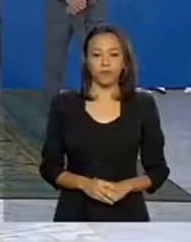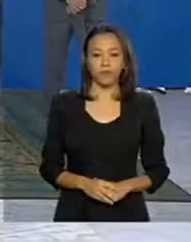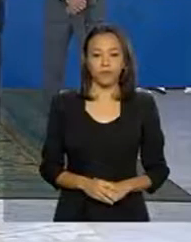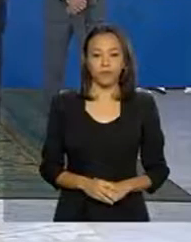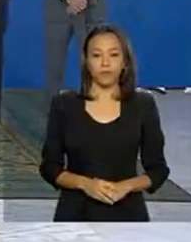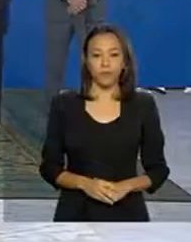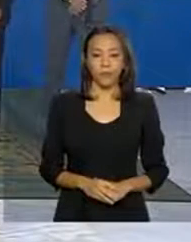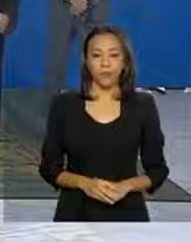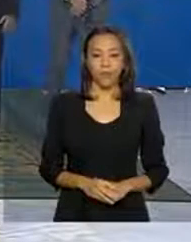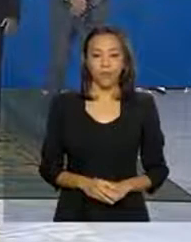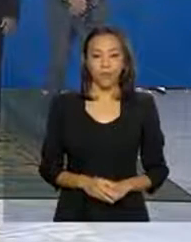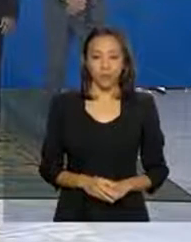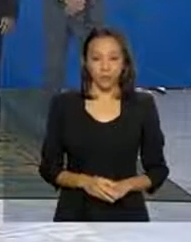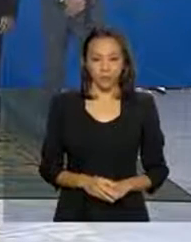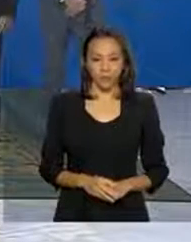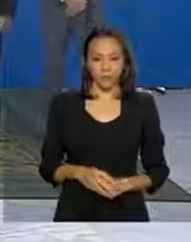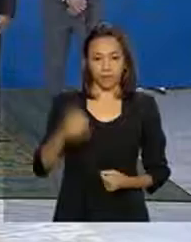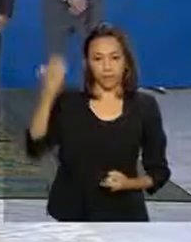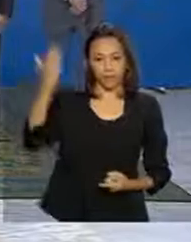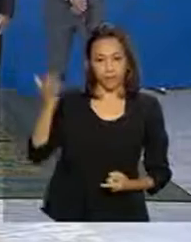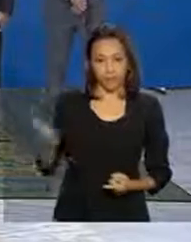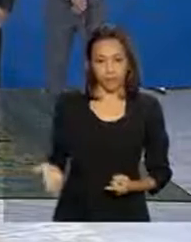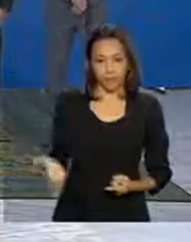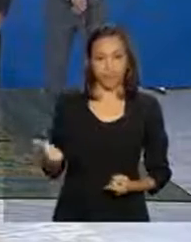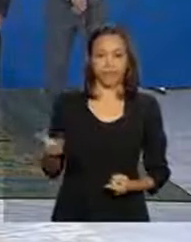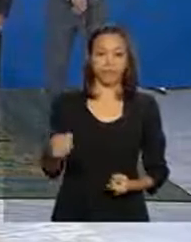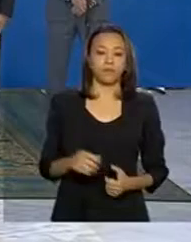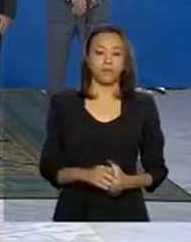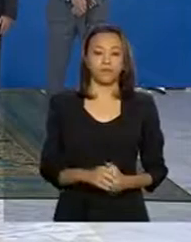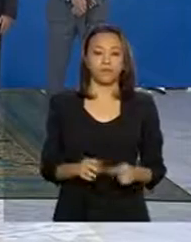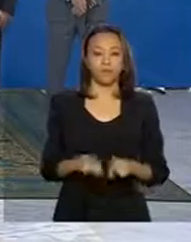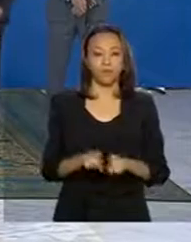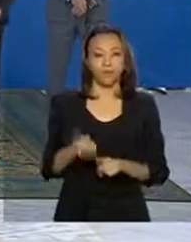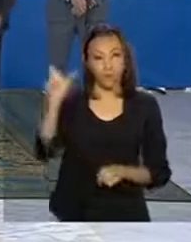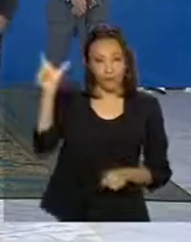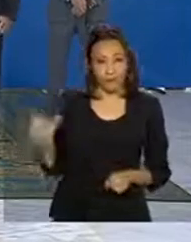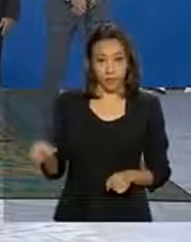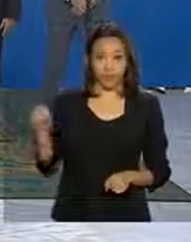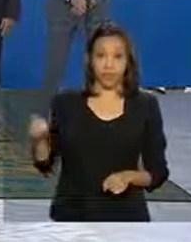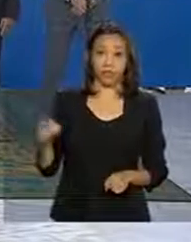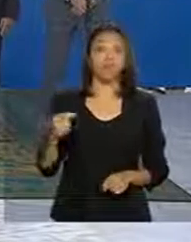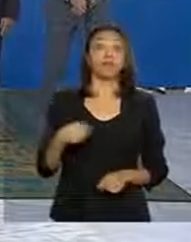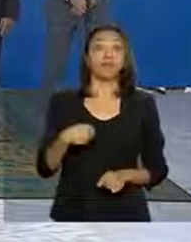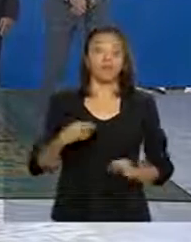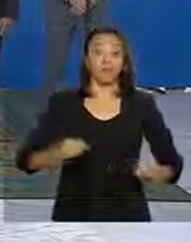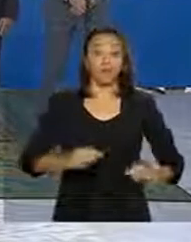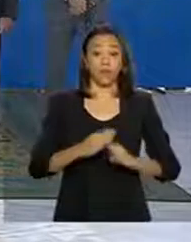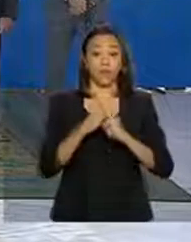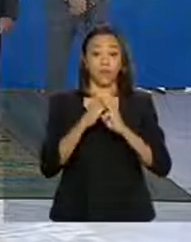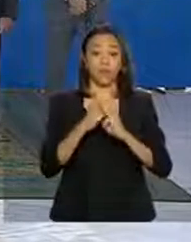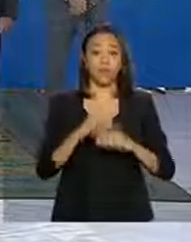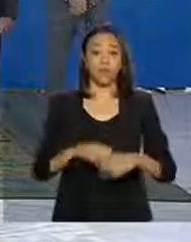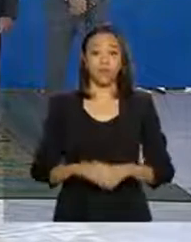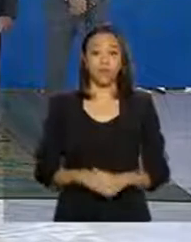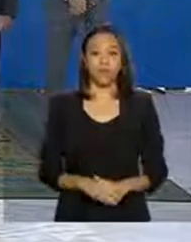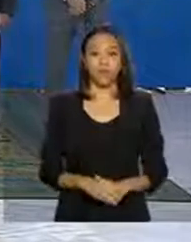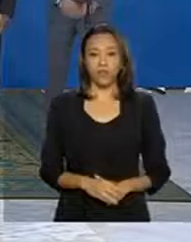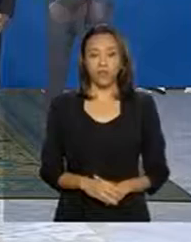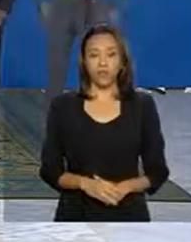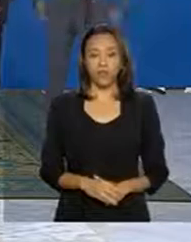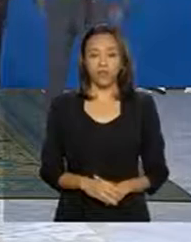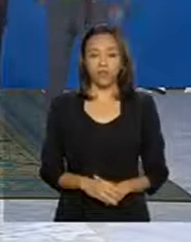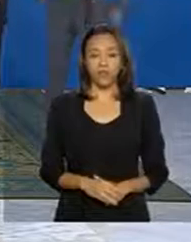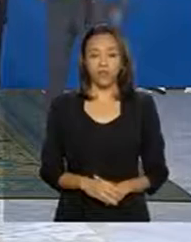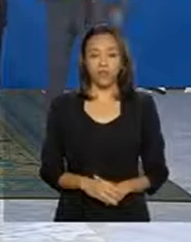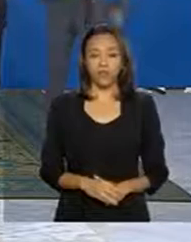BNDES Montesano e da Caixa, Pedro Guimarães. Entre as medidas